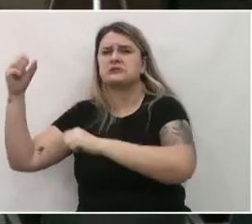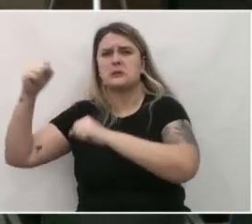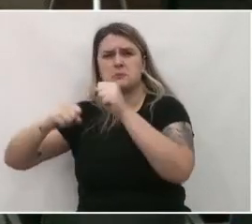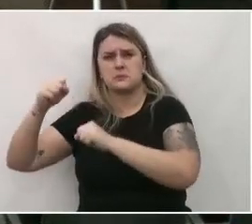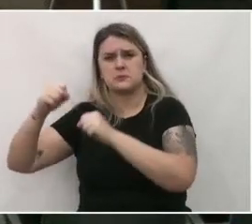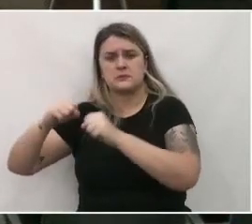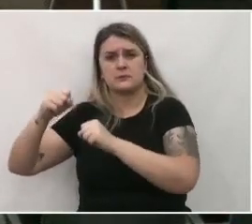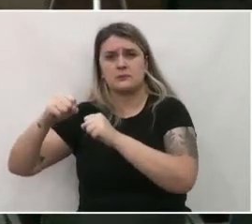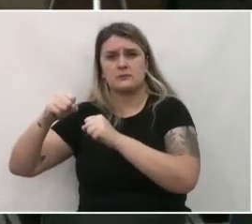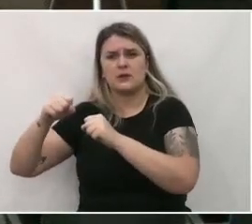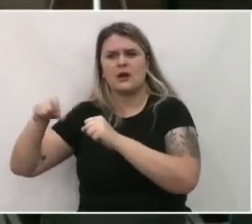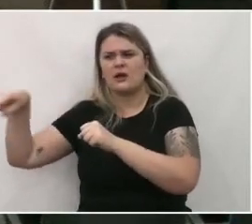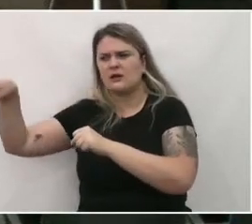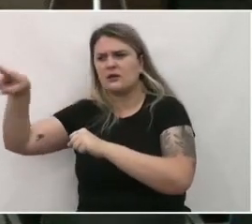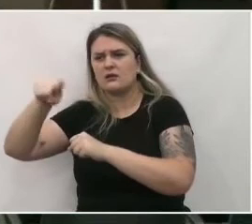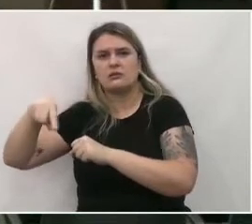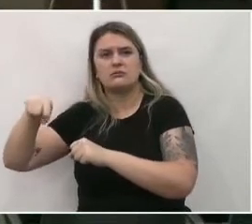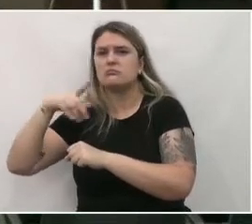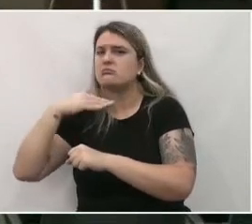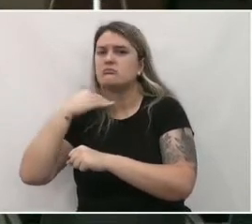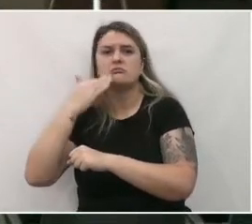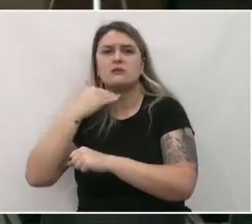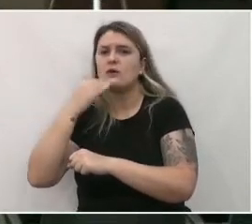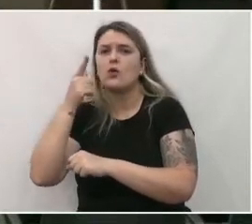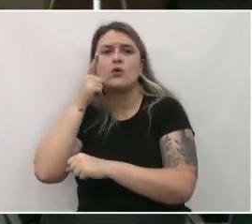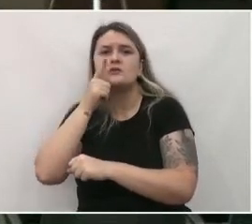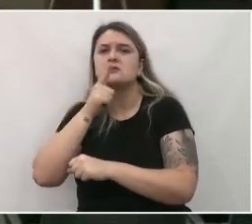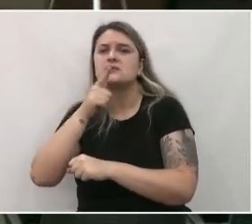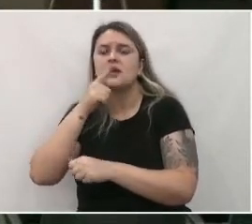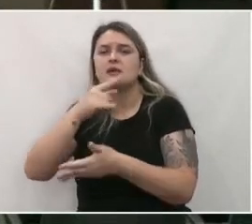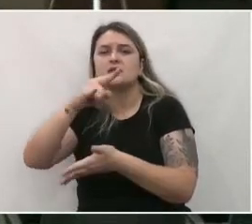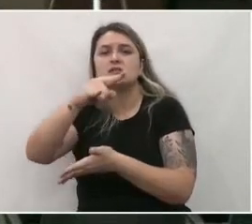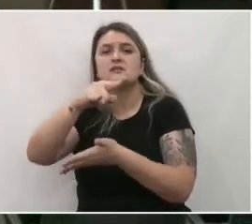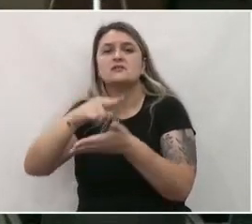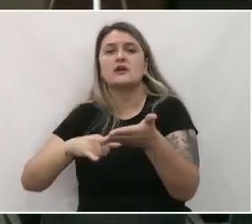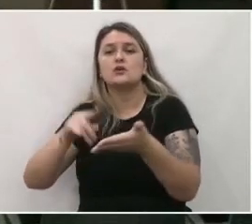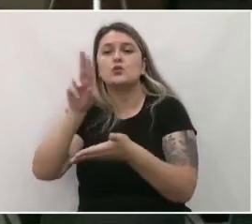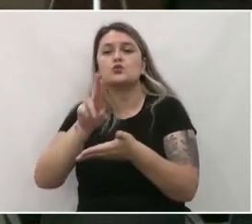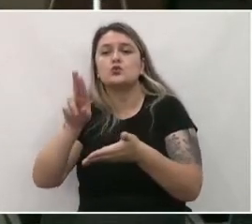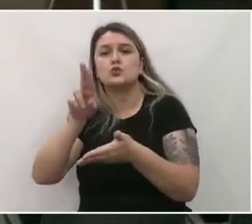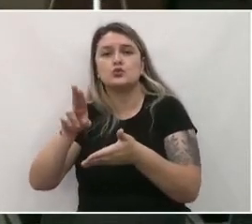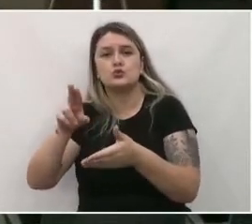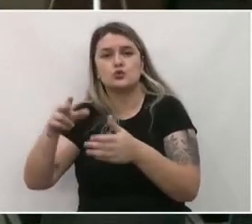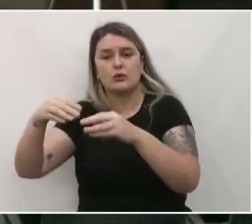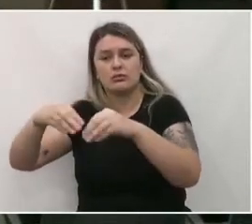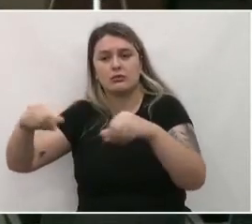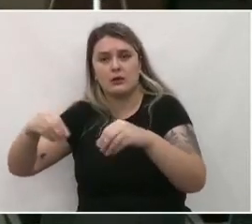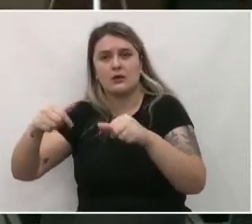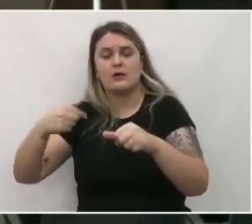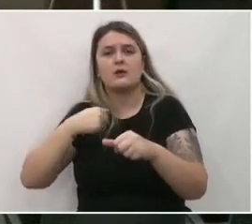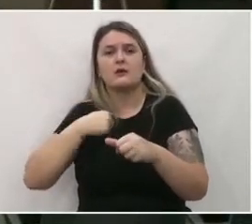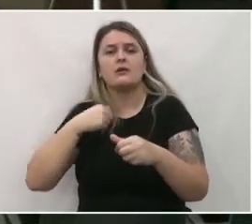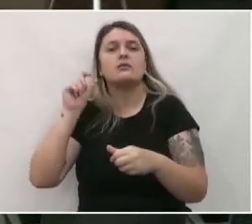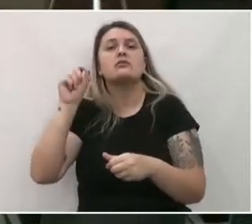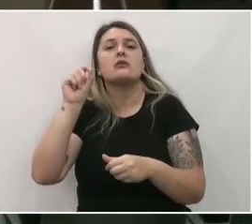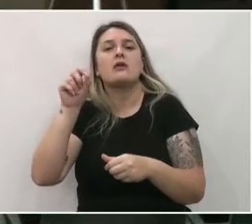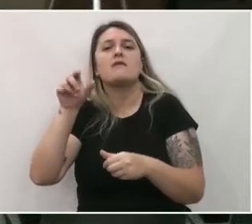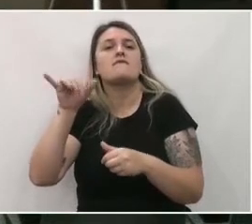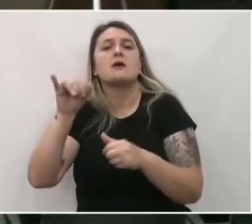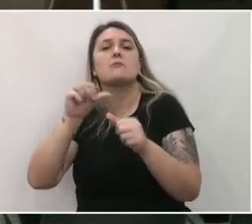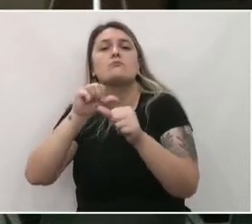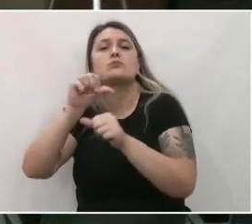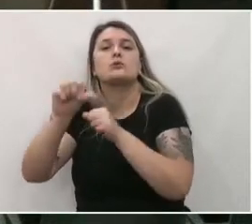empresas e todos ali não conseguem a certidão de uso do espaço de solo. Eu quero ver o que pode mudar